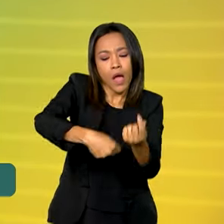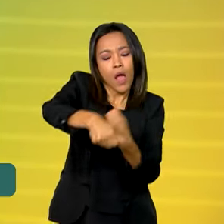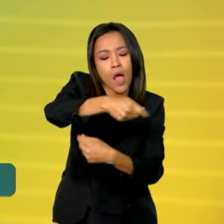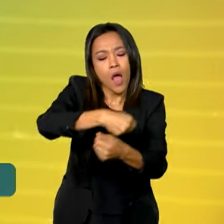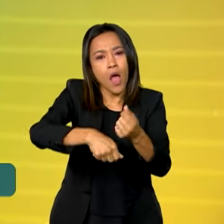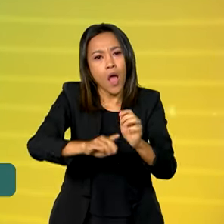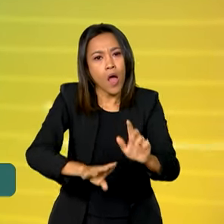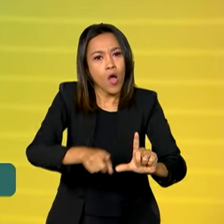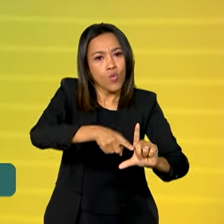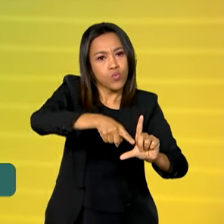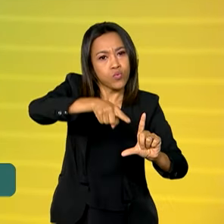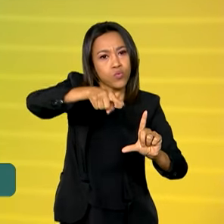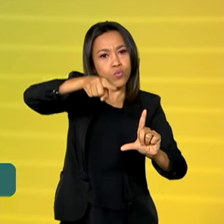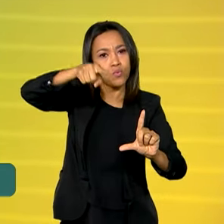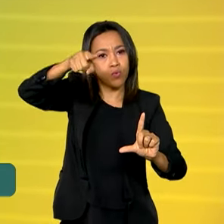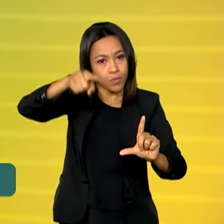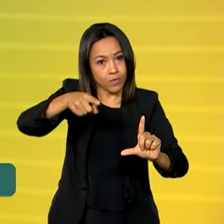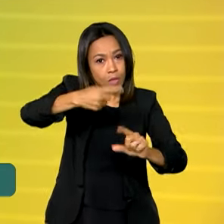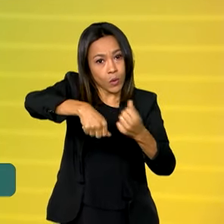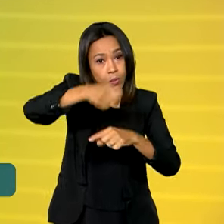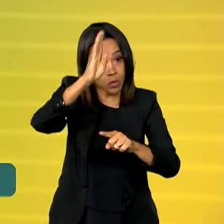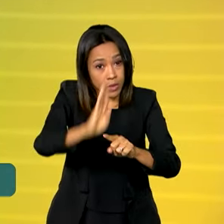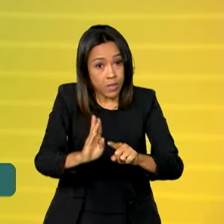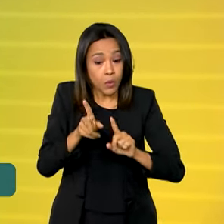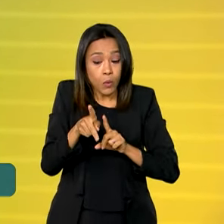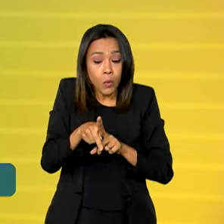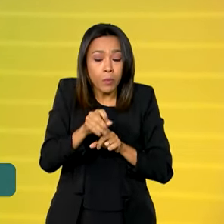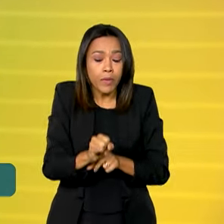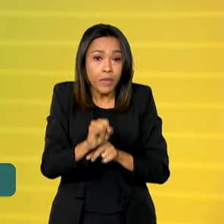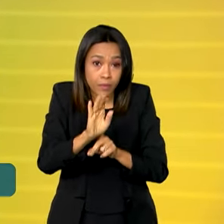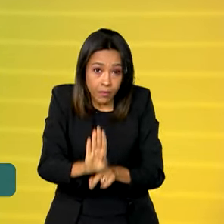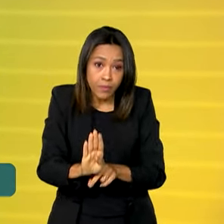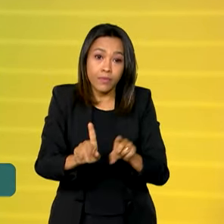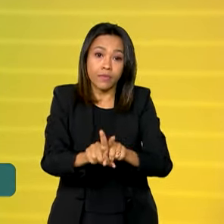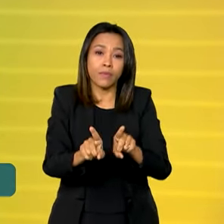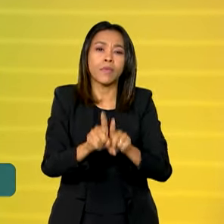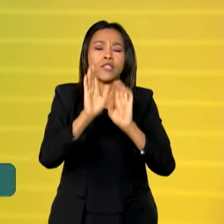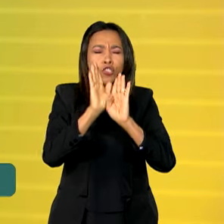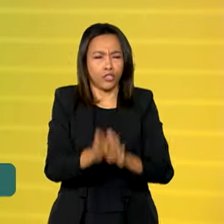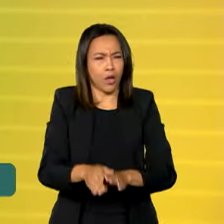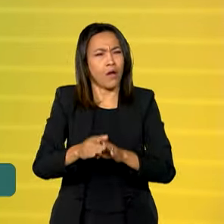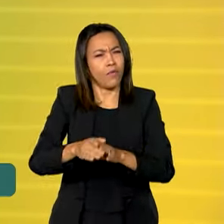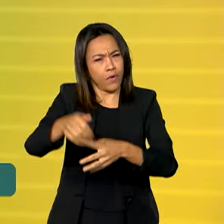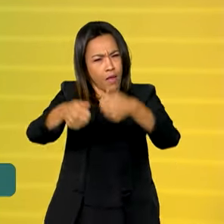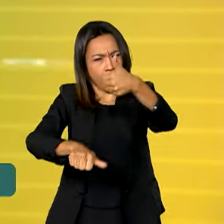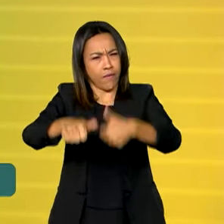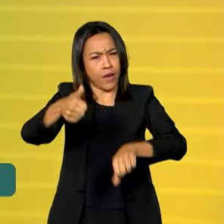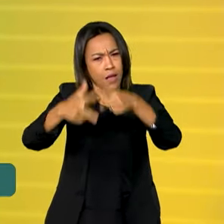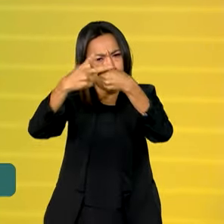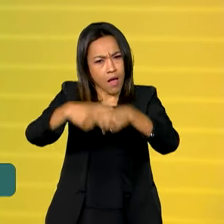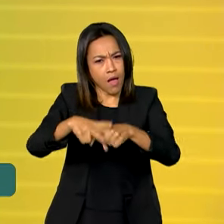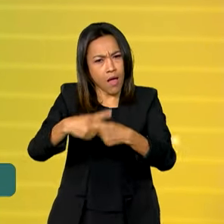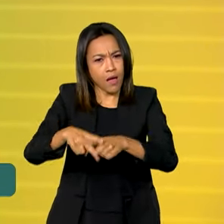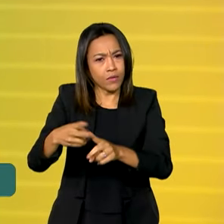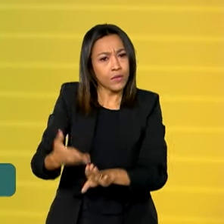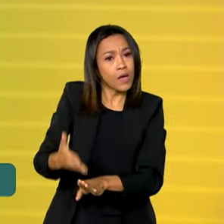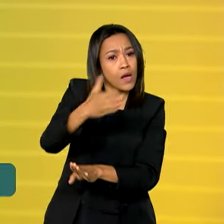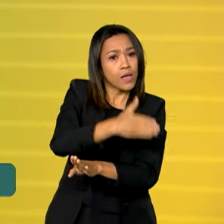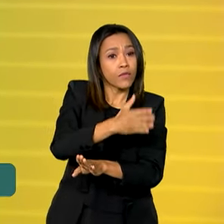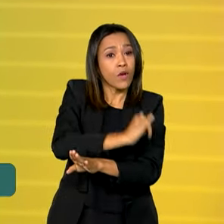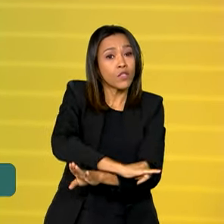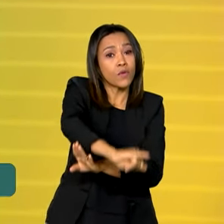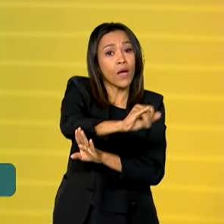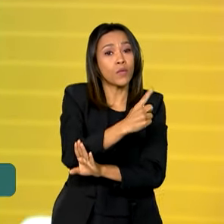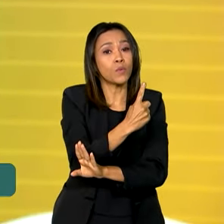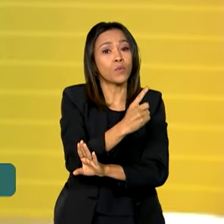neste ano. A projeção para o PIB do país, o produto interno bruto, foi revisada após a divulgação do crescimento de